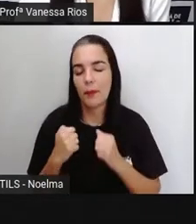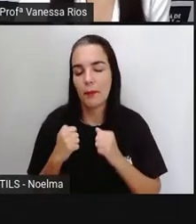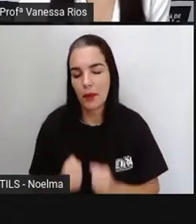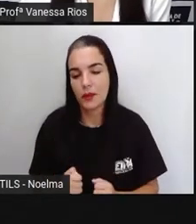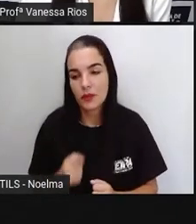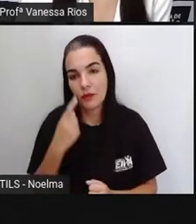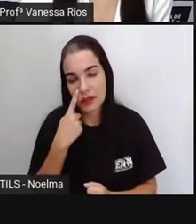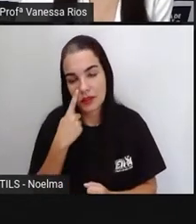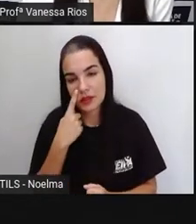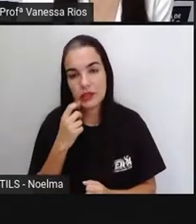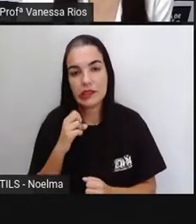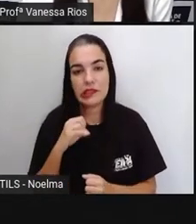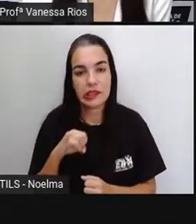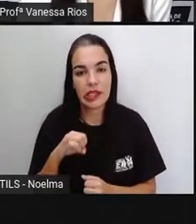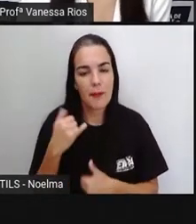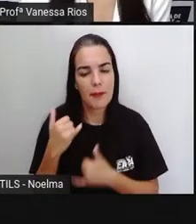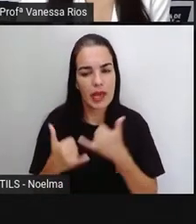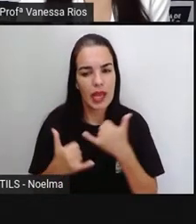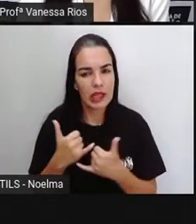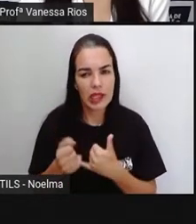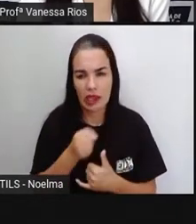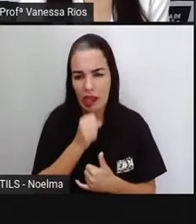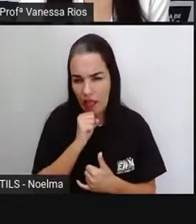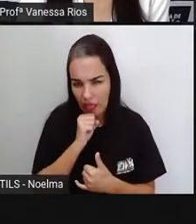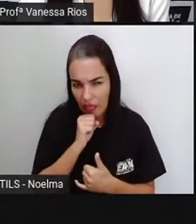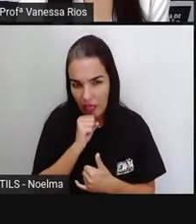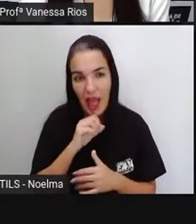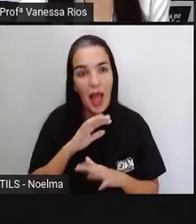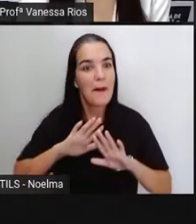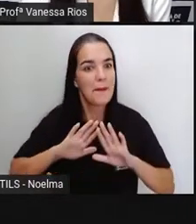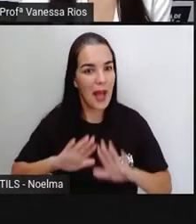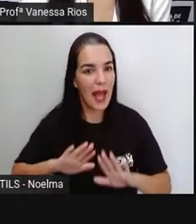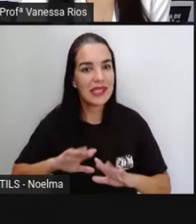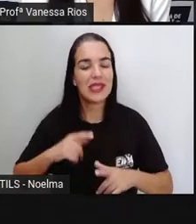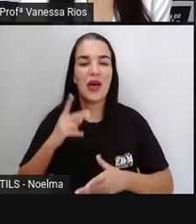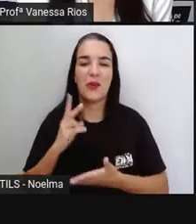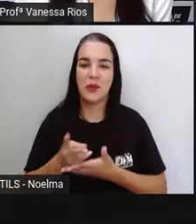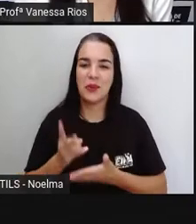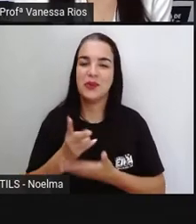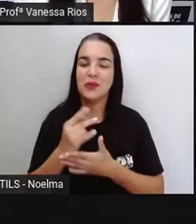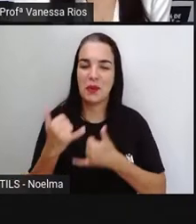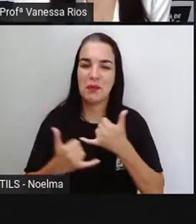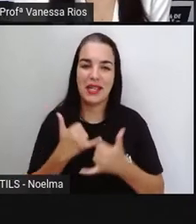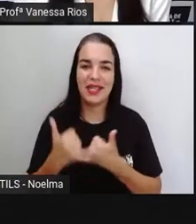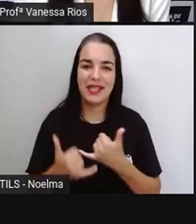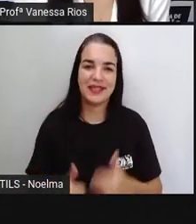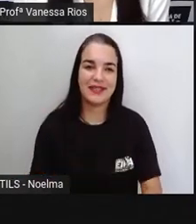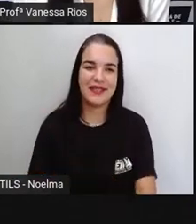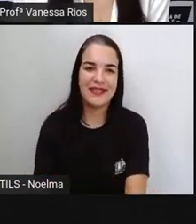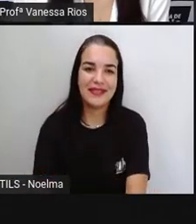mesmo sendo brincadeiras antigas, continuam sendo brincadas nos dias atuais.